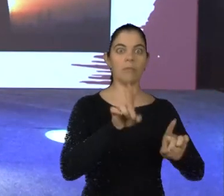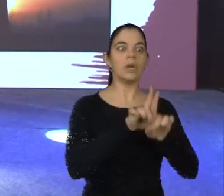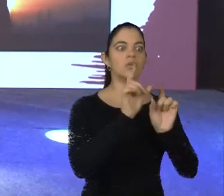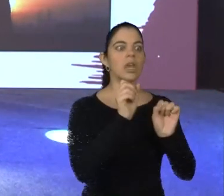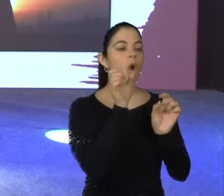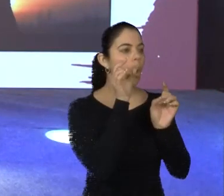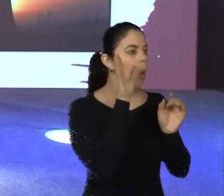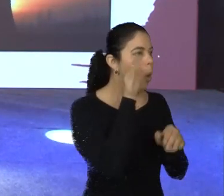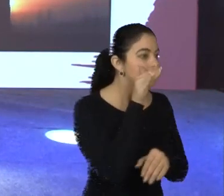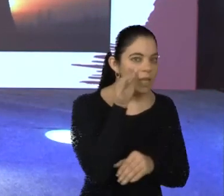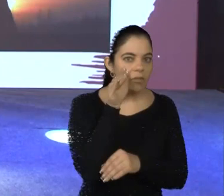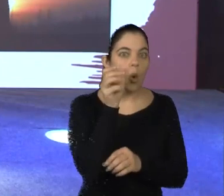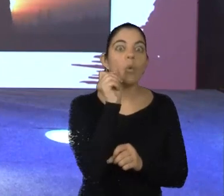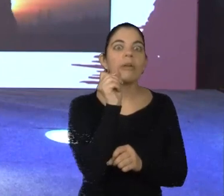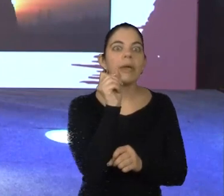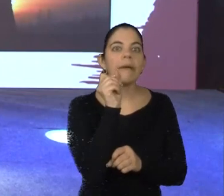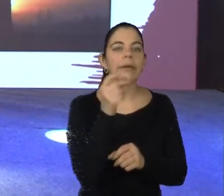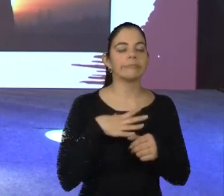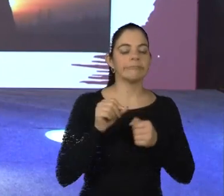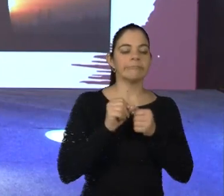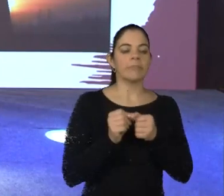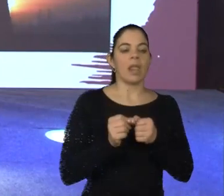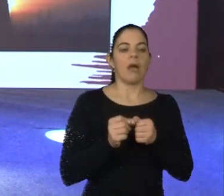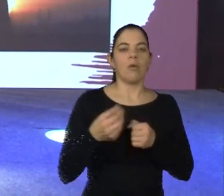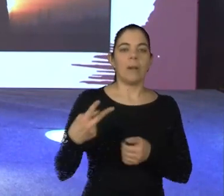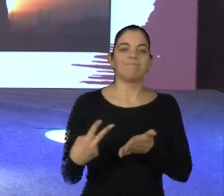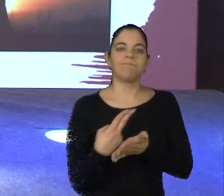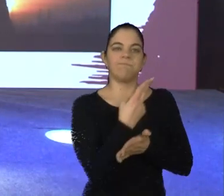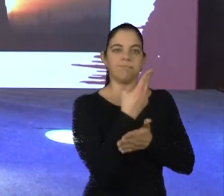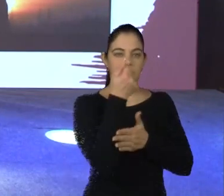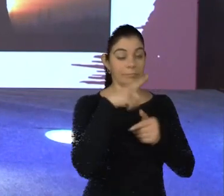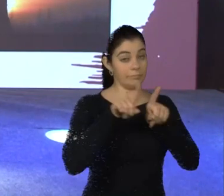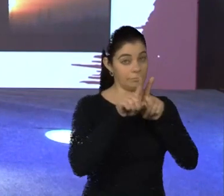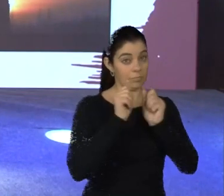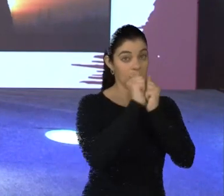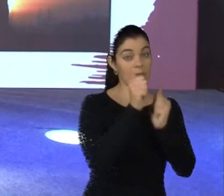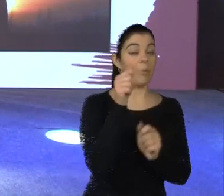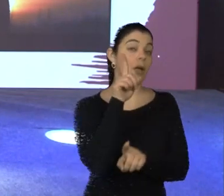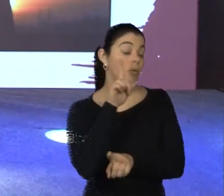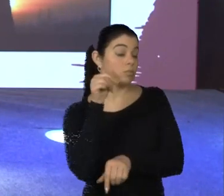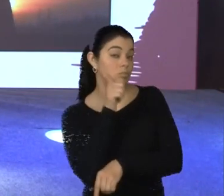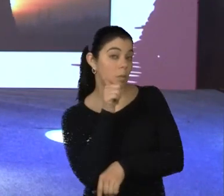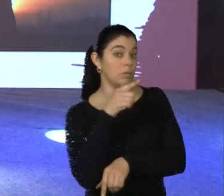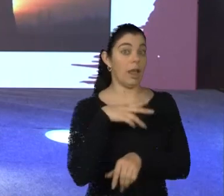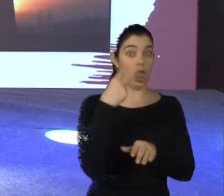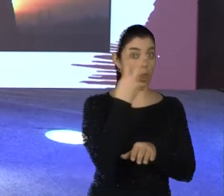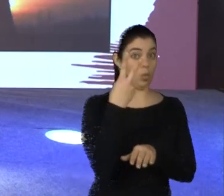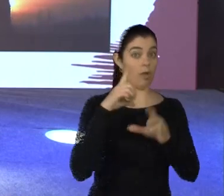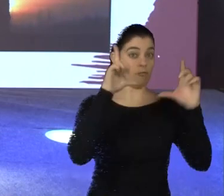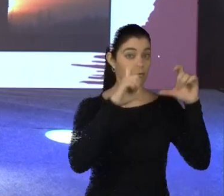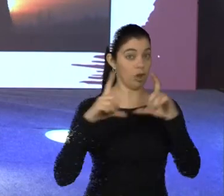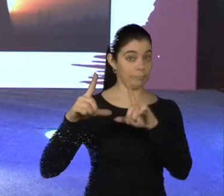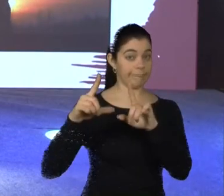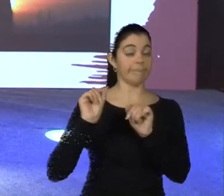nessa próxima lâmina eu mostro, uma cirurgia sendo executada, então, as mãos de um cirurgião, e uma moça aprendendo a realizar golpes